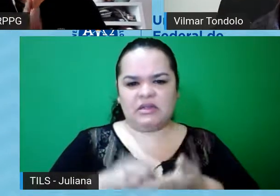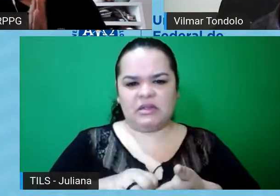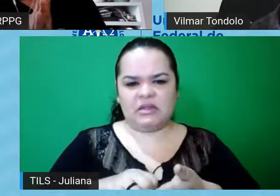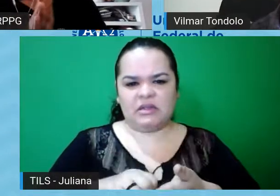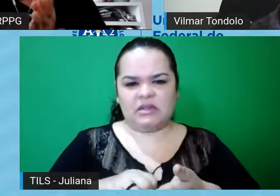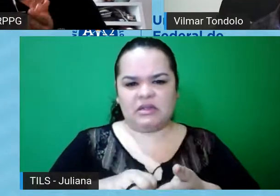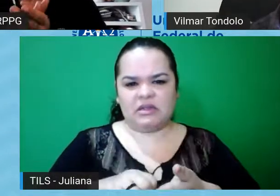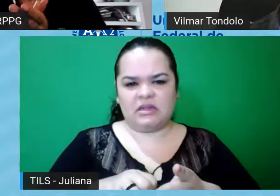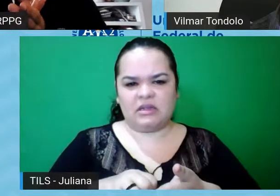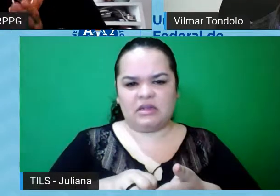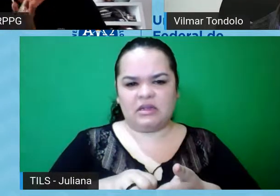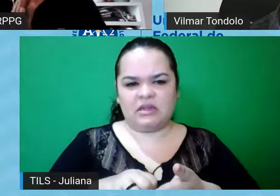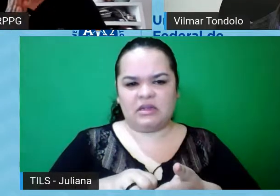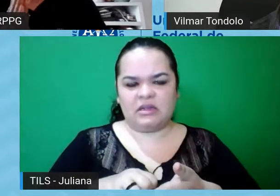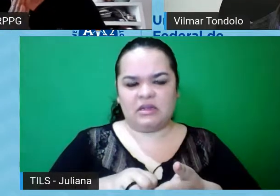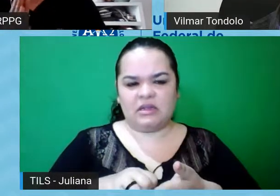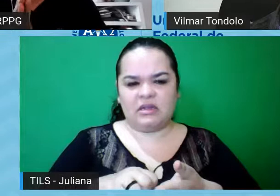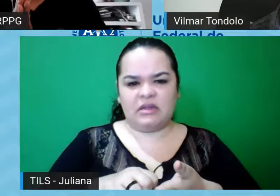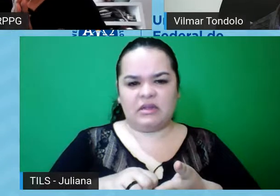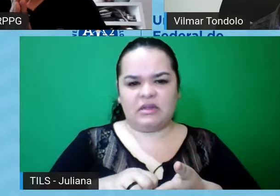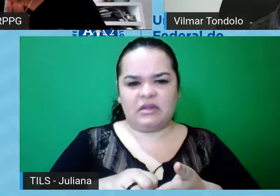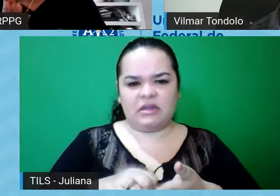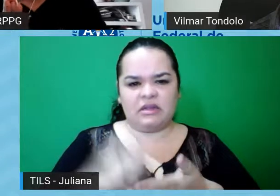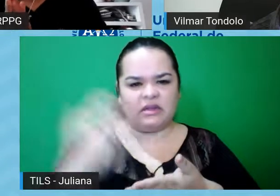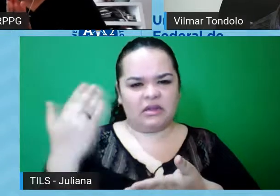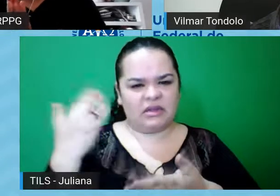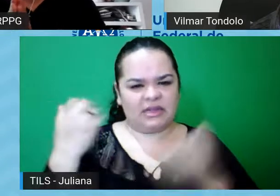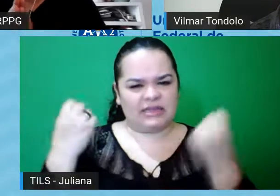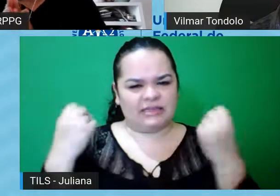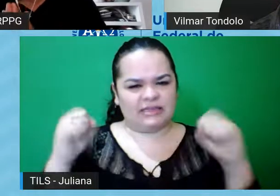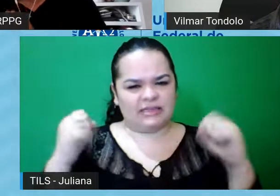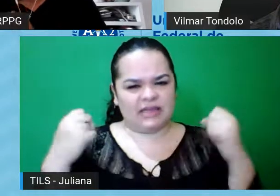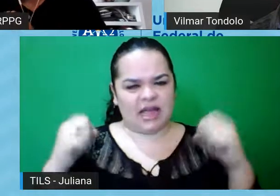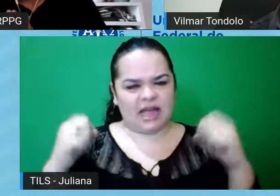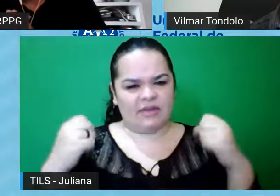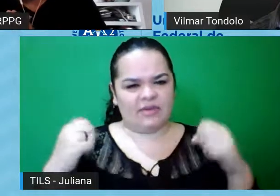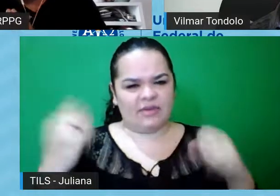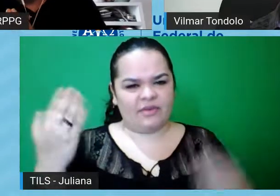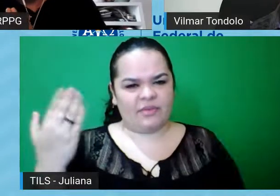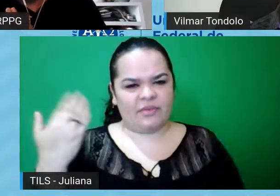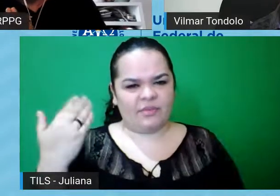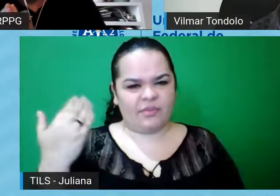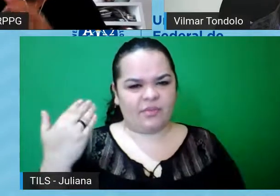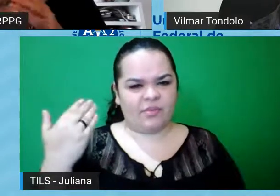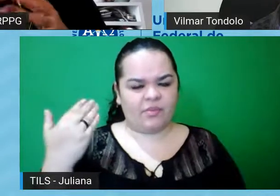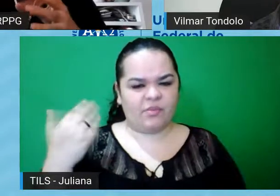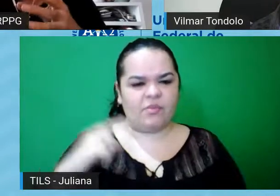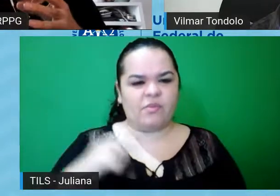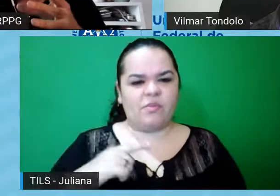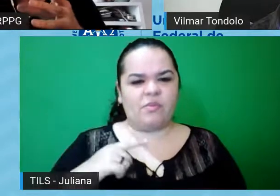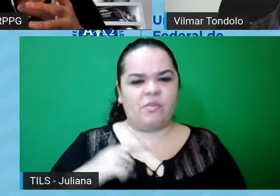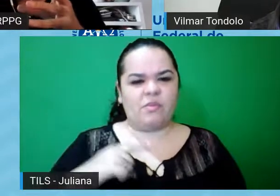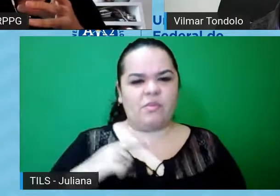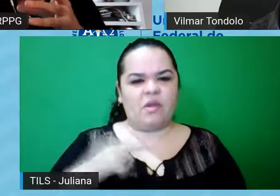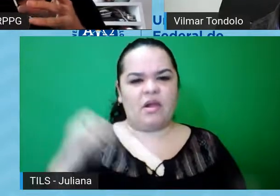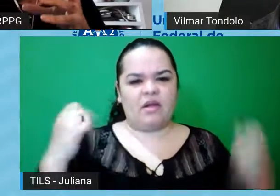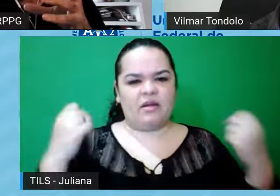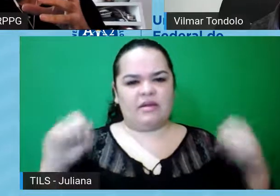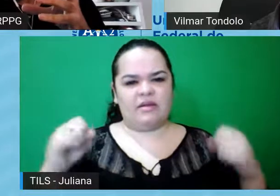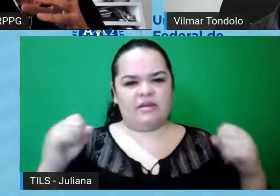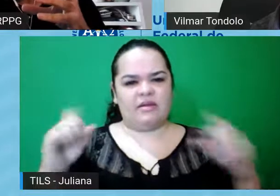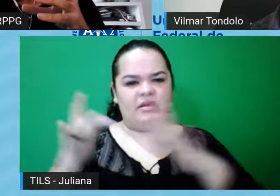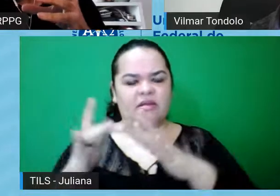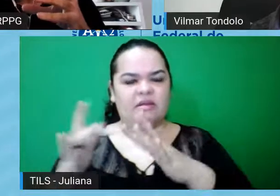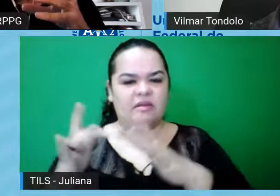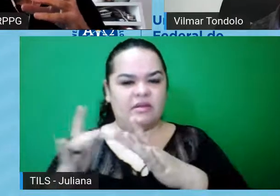sei. Eu até, eu não sei se foi com a ESEF que eu já conversei, na verdade, ou se foi direto com, ou se a ESEF conversou com o pessoal da